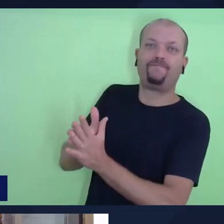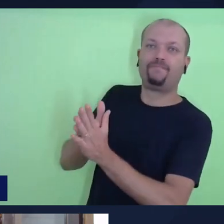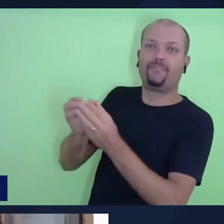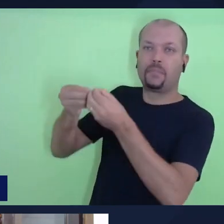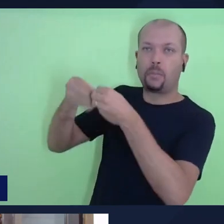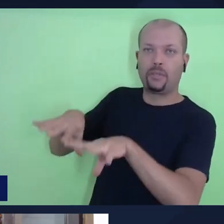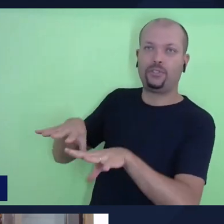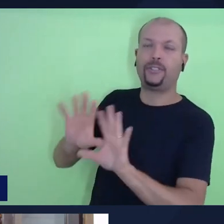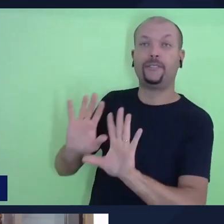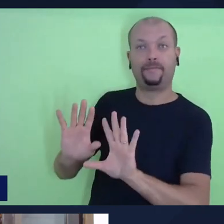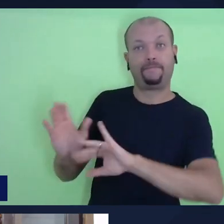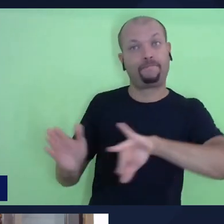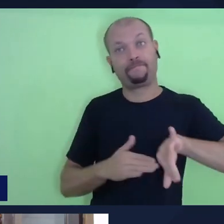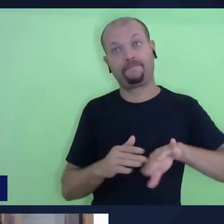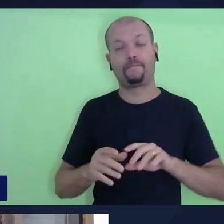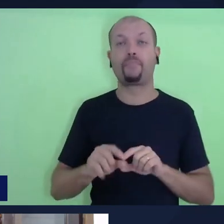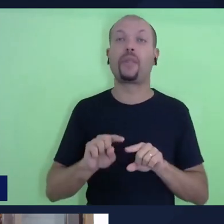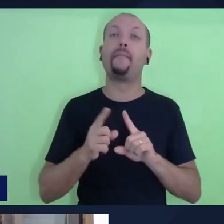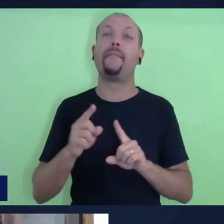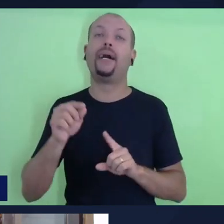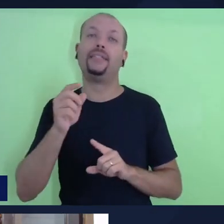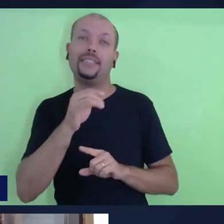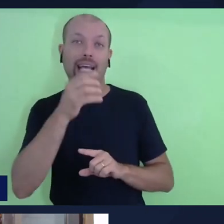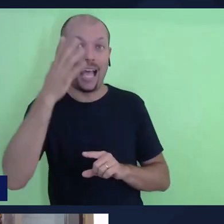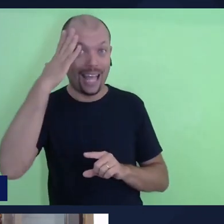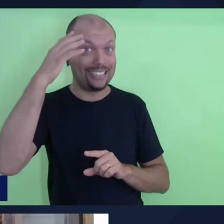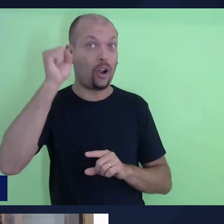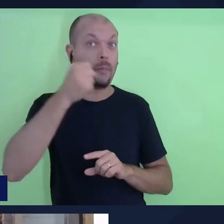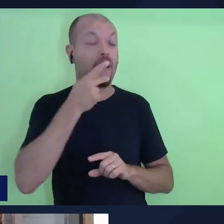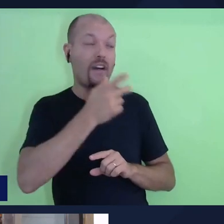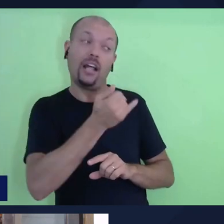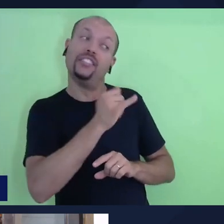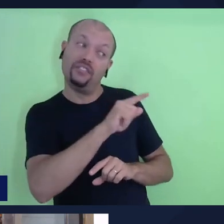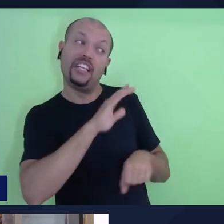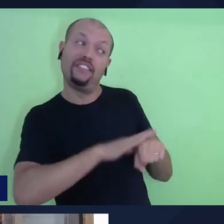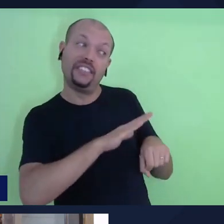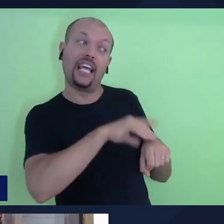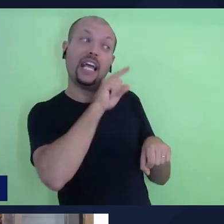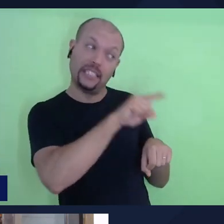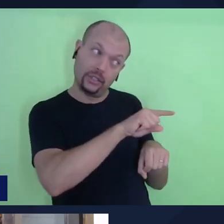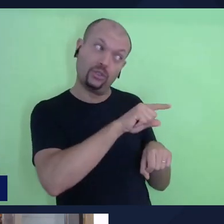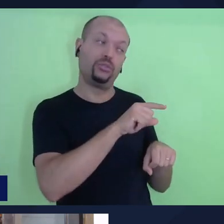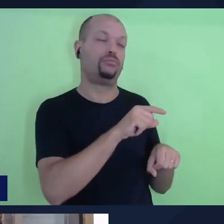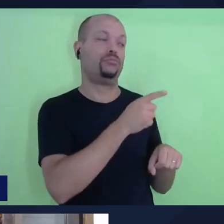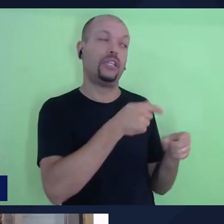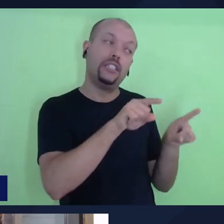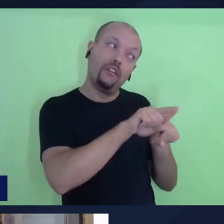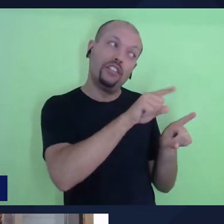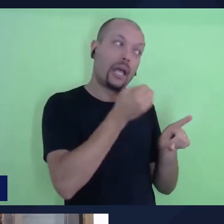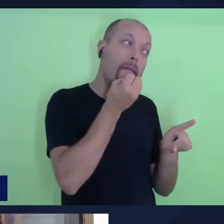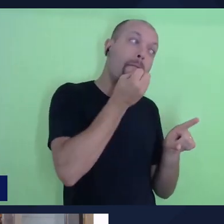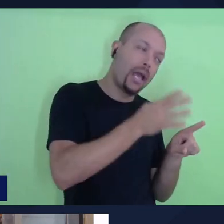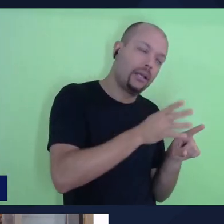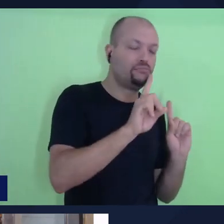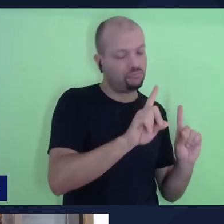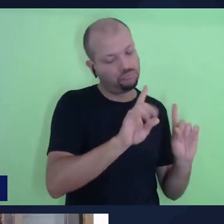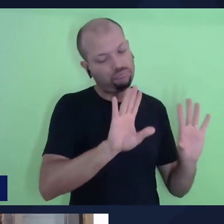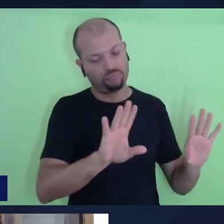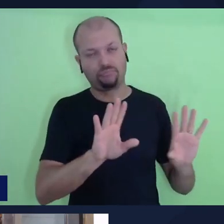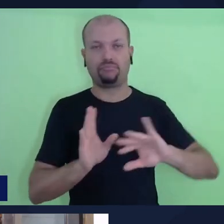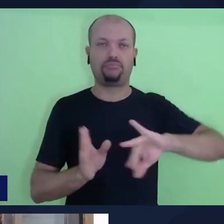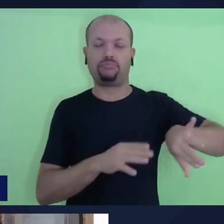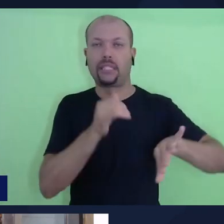faça isso, a consequência natural é essa. Agora, a gente tem controle de tudo? Não. Você pode estudar para uma prova, se preparar,